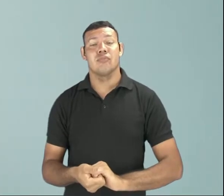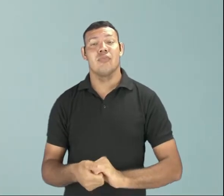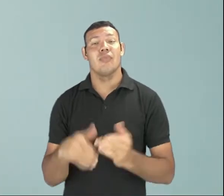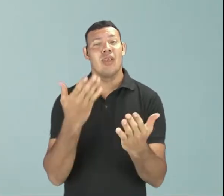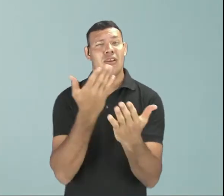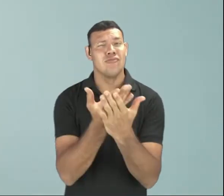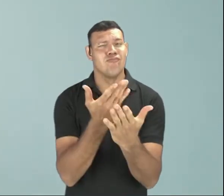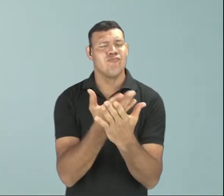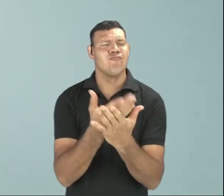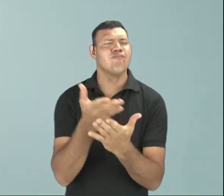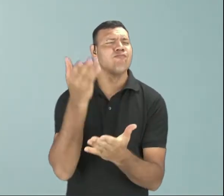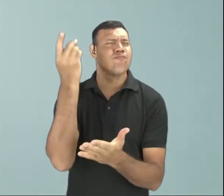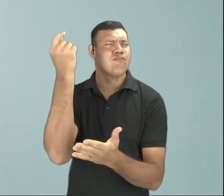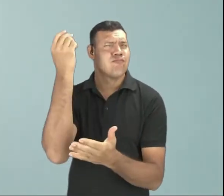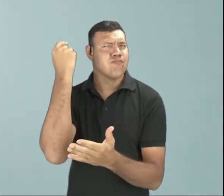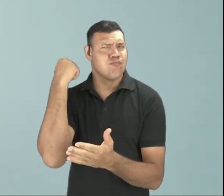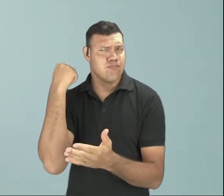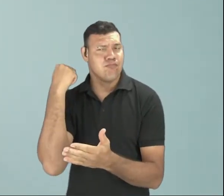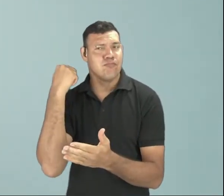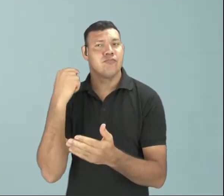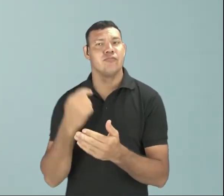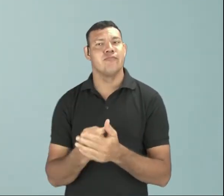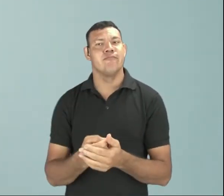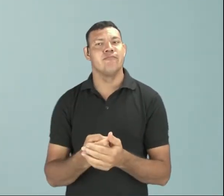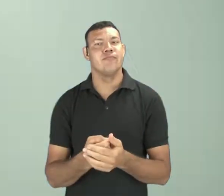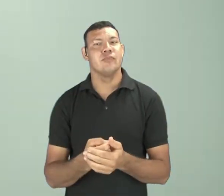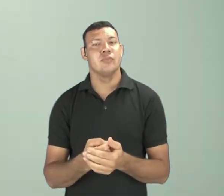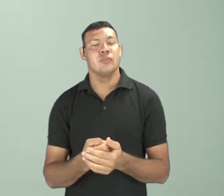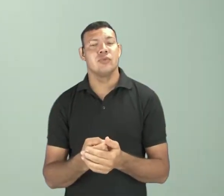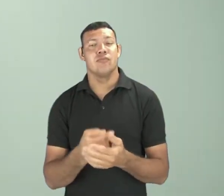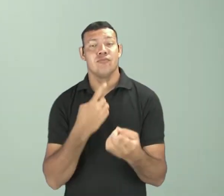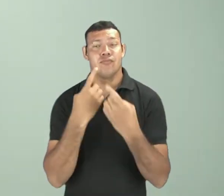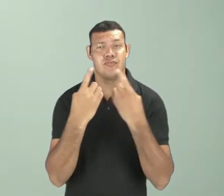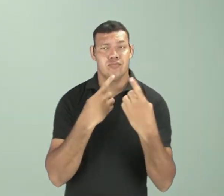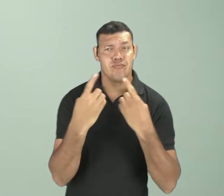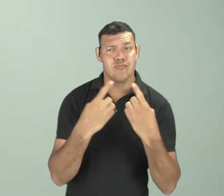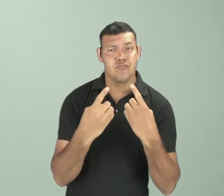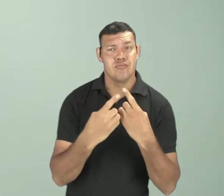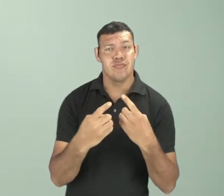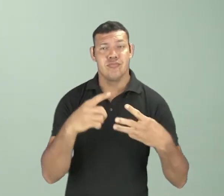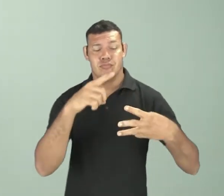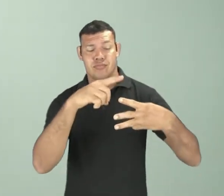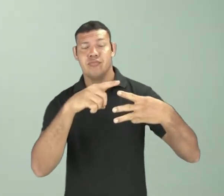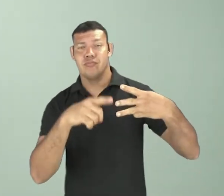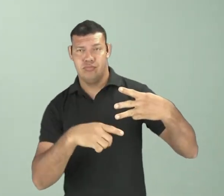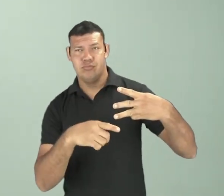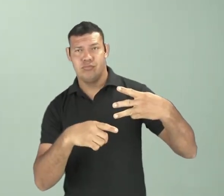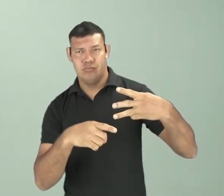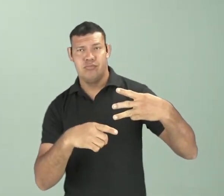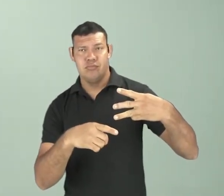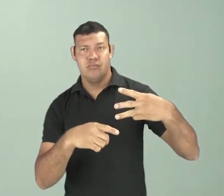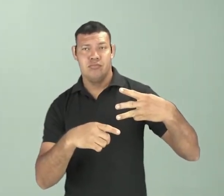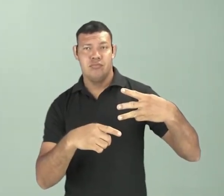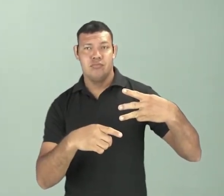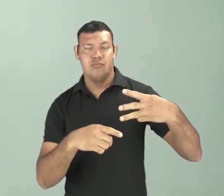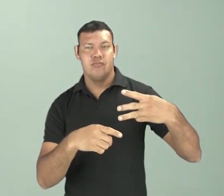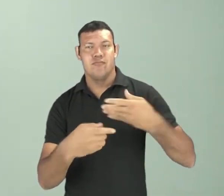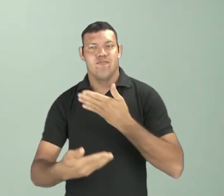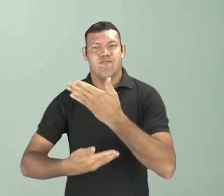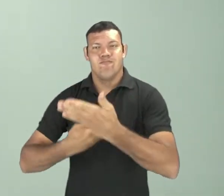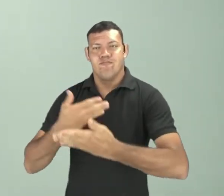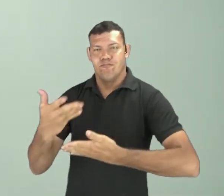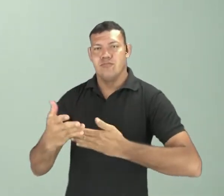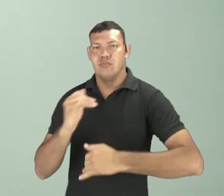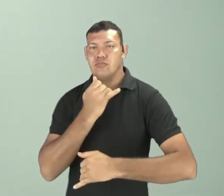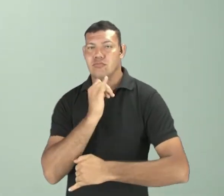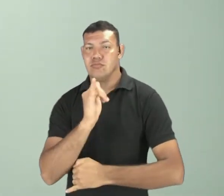anteriores eu falei com vocês sobre as três maneiras de que existem de se transferir energia